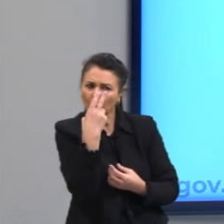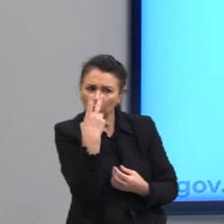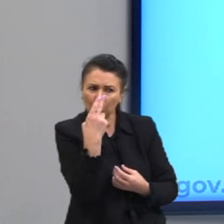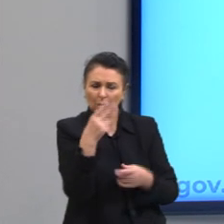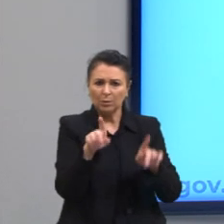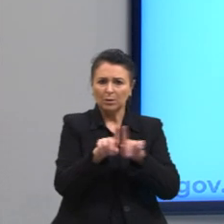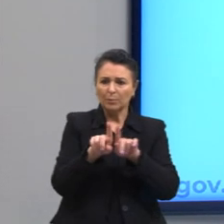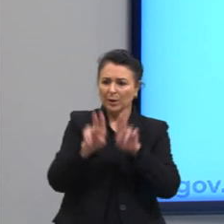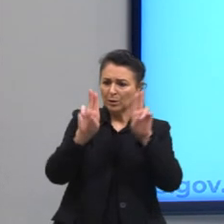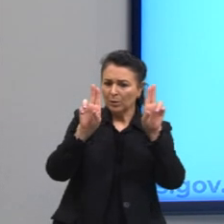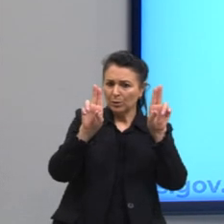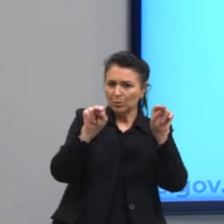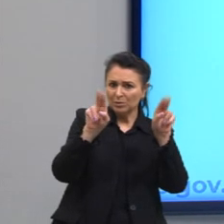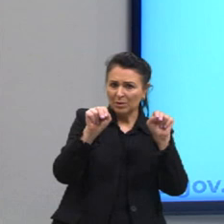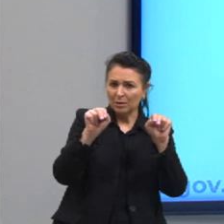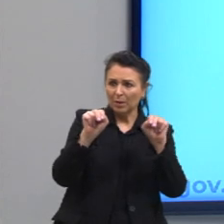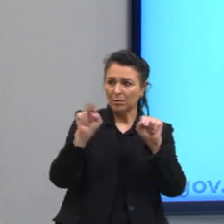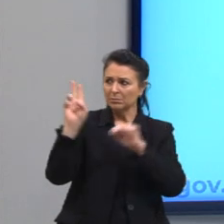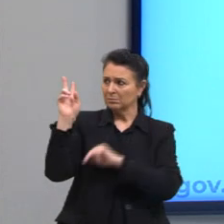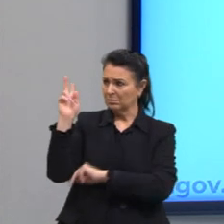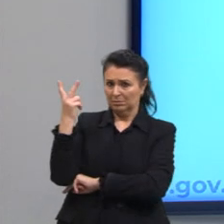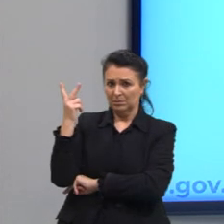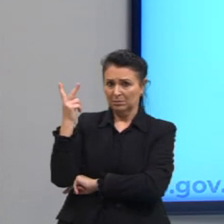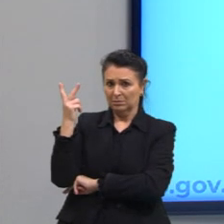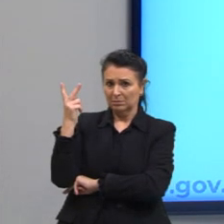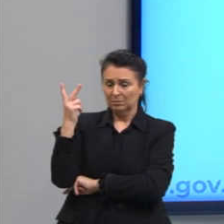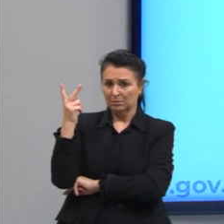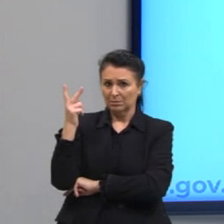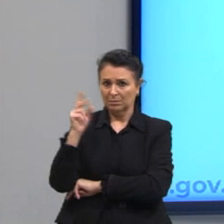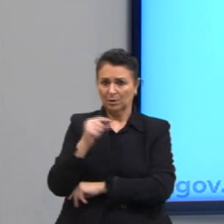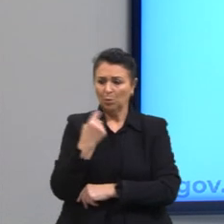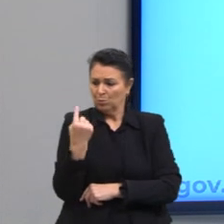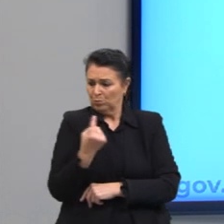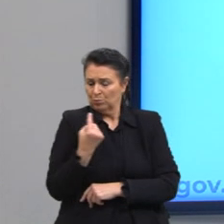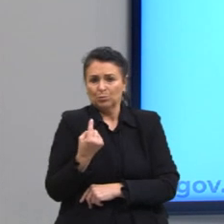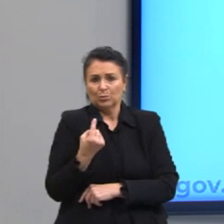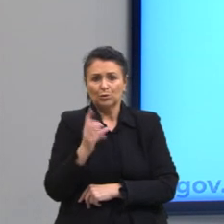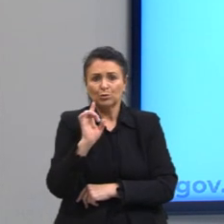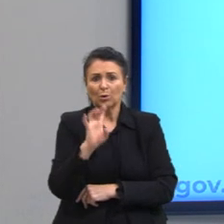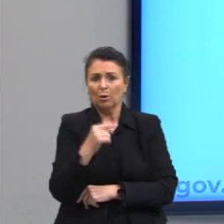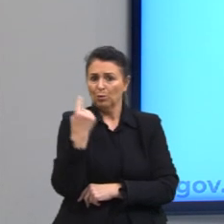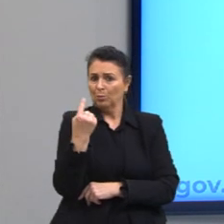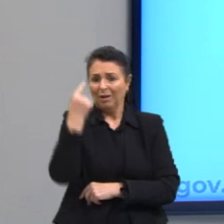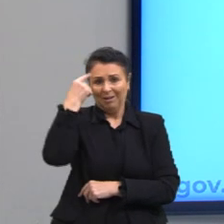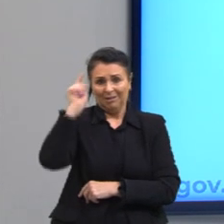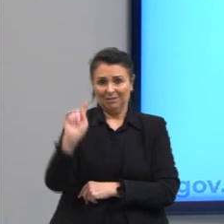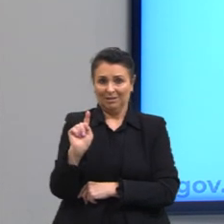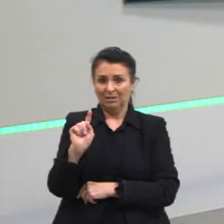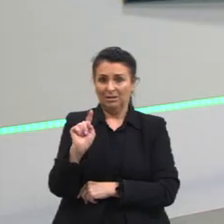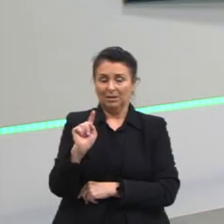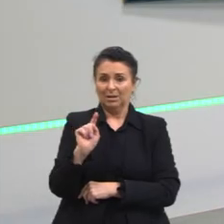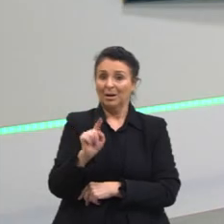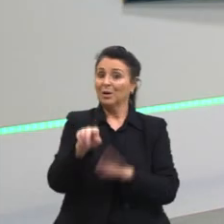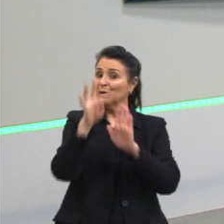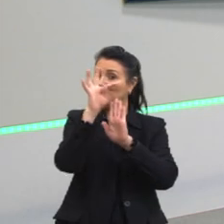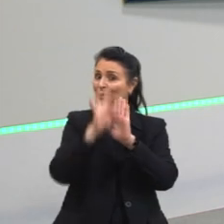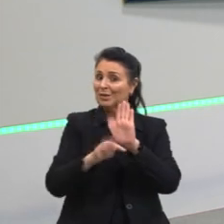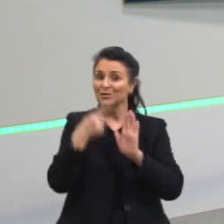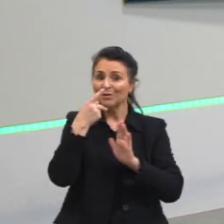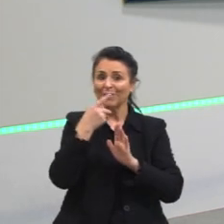O que é unicidade? É aquilo que é uno, que é um. E aqui ele está falando que são múltiplas, está falando da